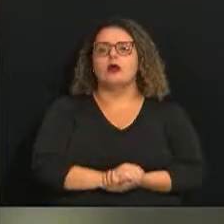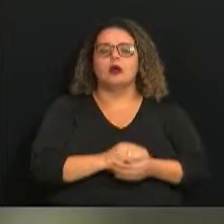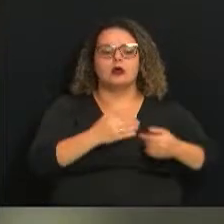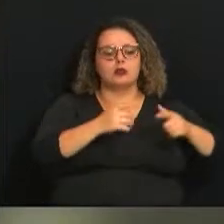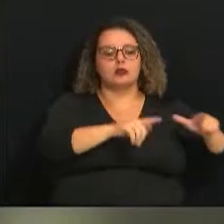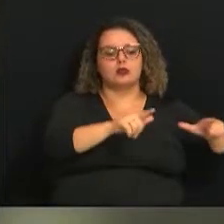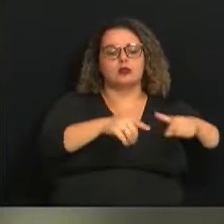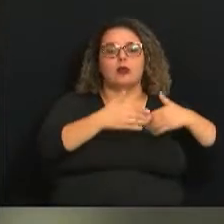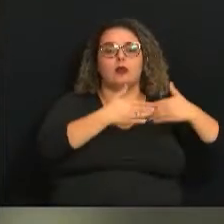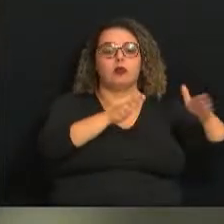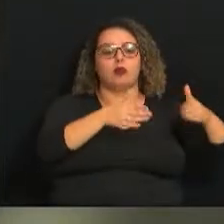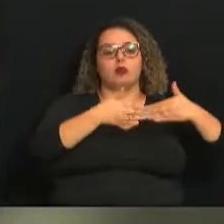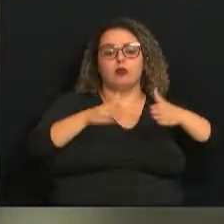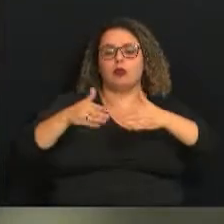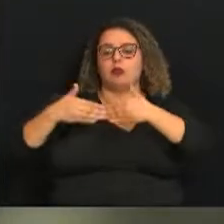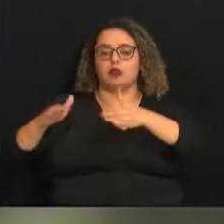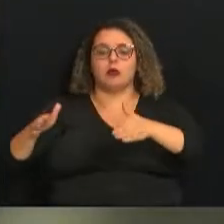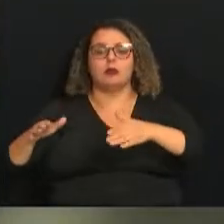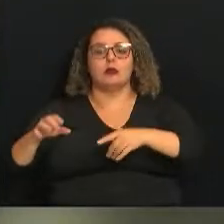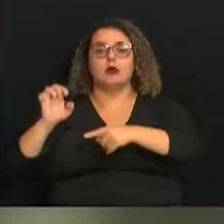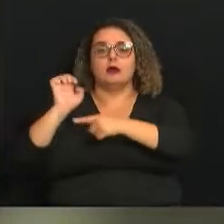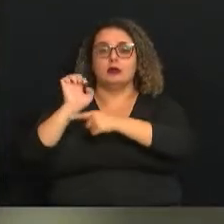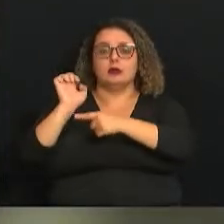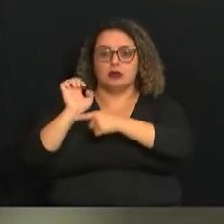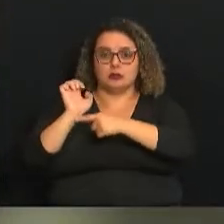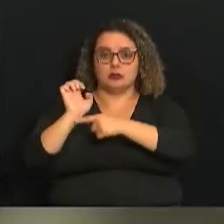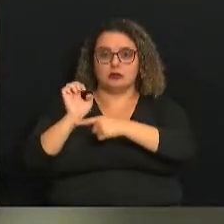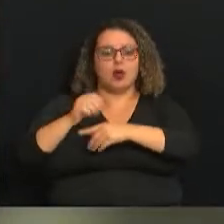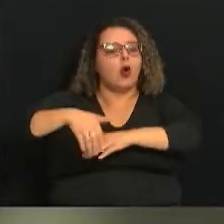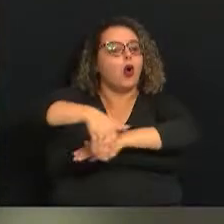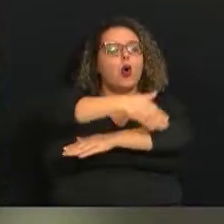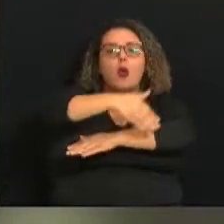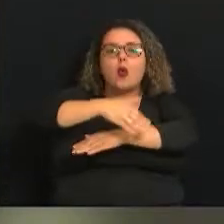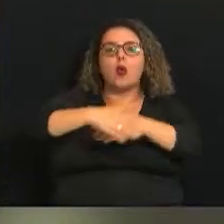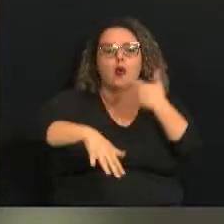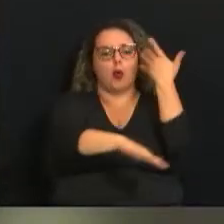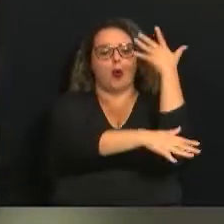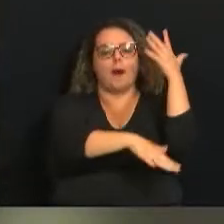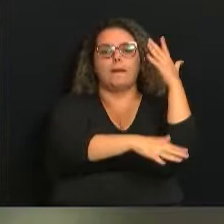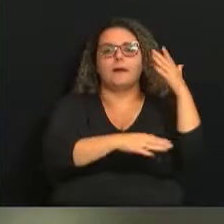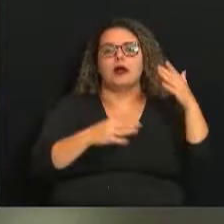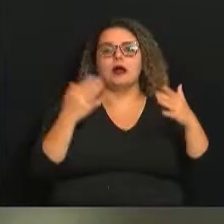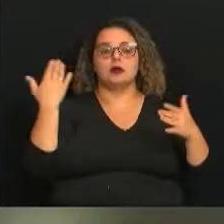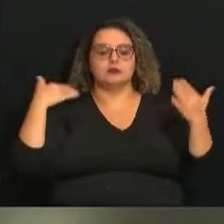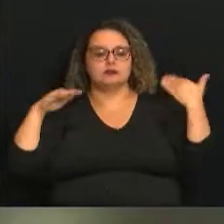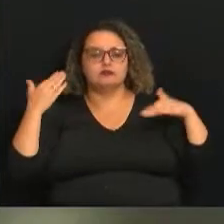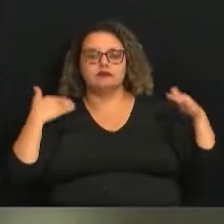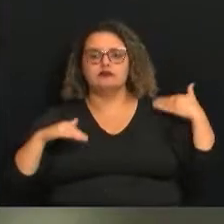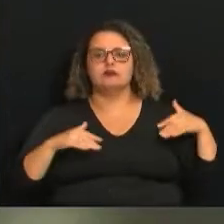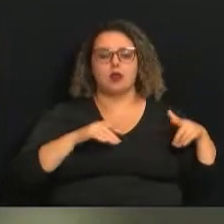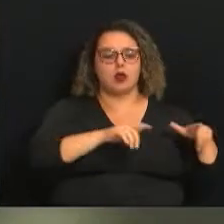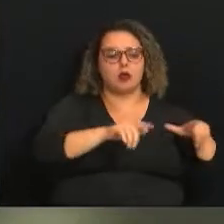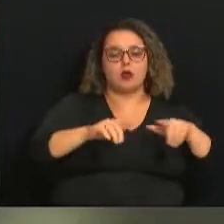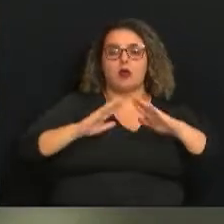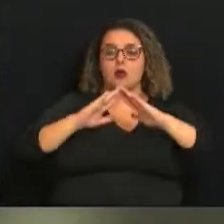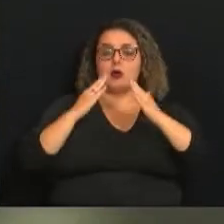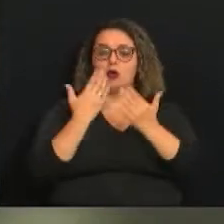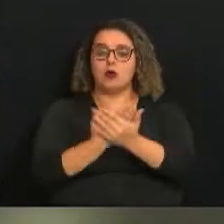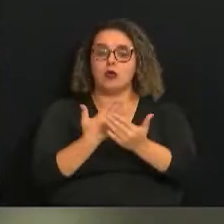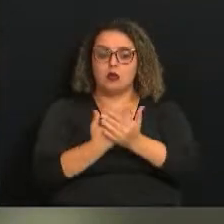todo o estado de São Paulo. Isso se aplica a ruas, praças, parques, pátios de escolas,